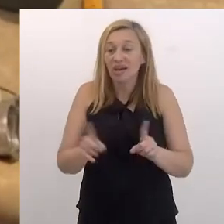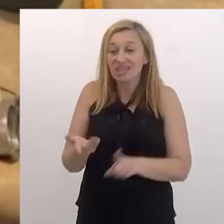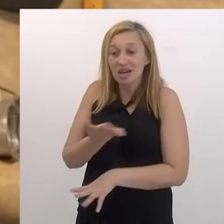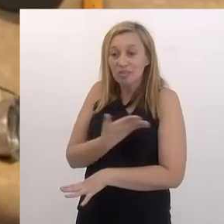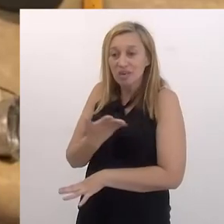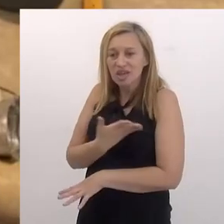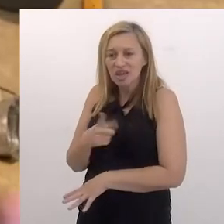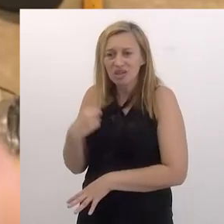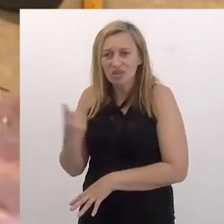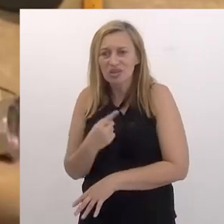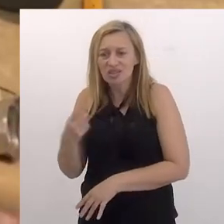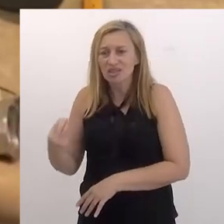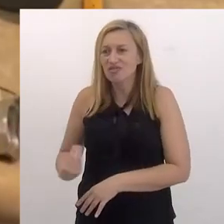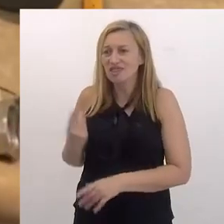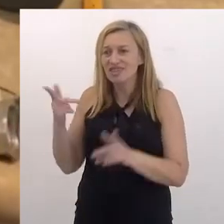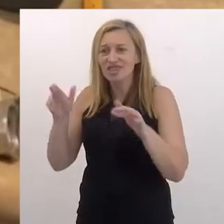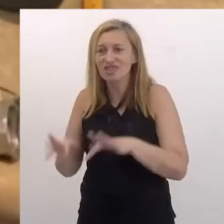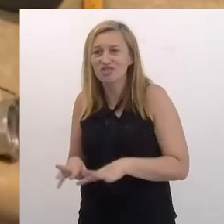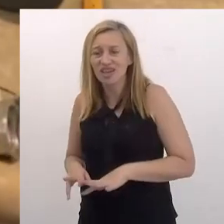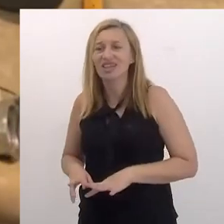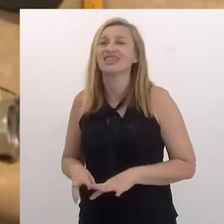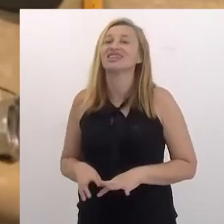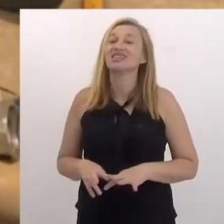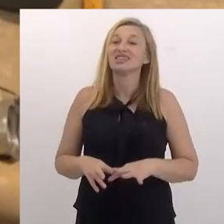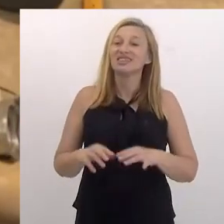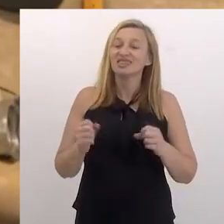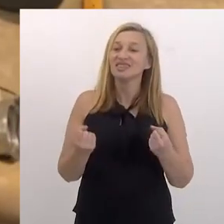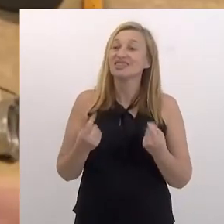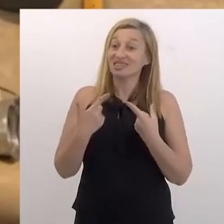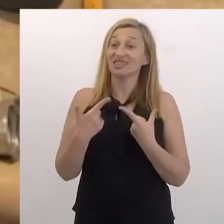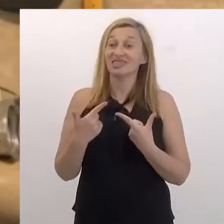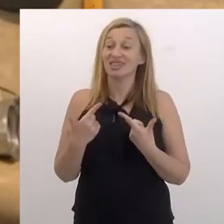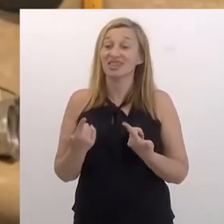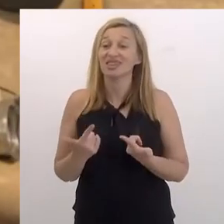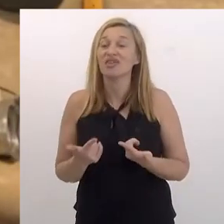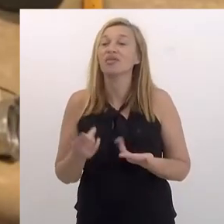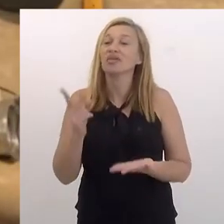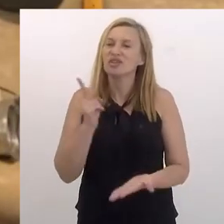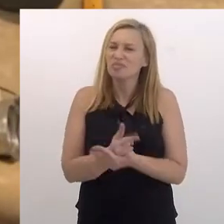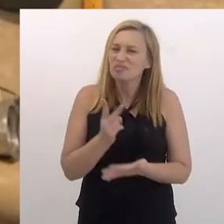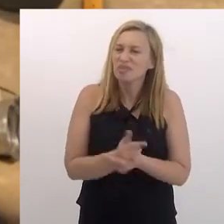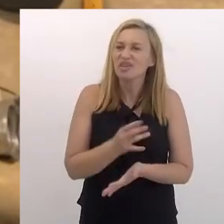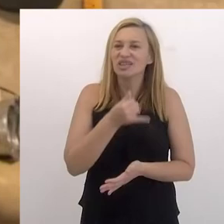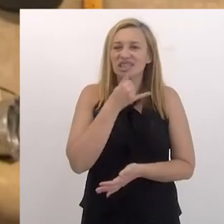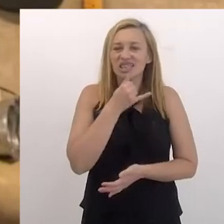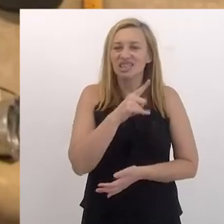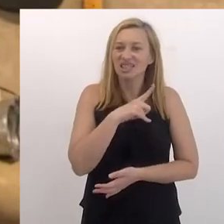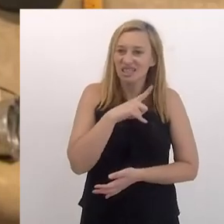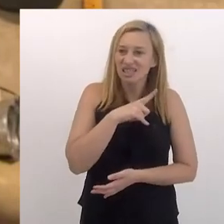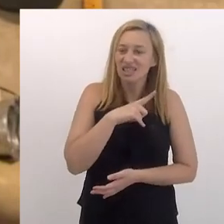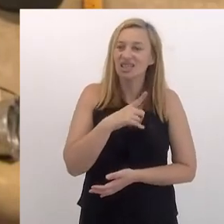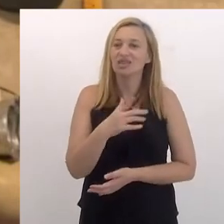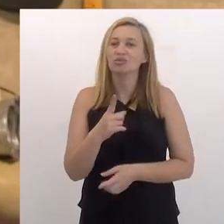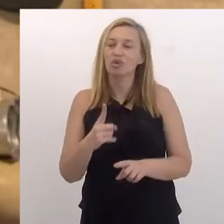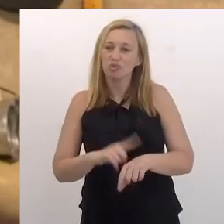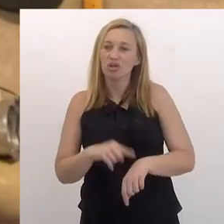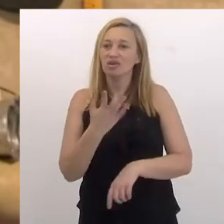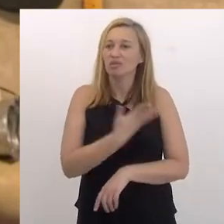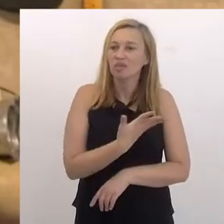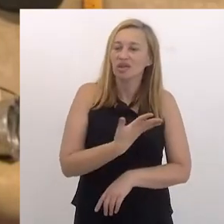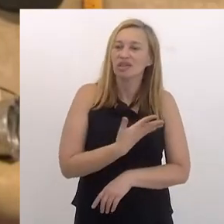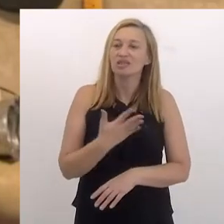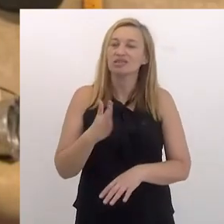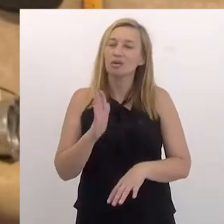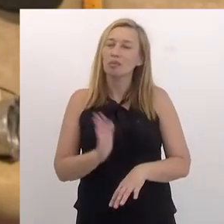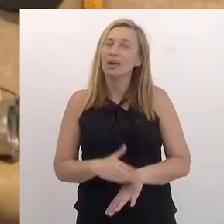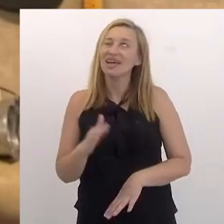e dos amigos é que fazem a nossa vida ser calorosa e cheia de aventura boa, e mesmo as tristezas que a gente tem quando a gente